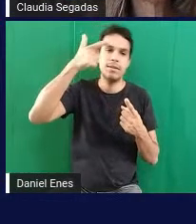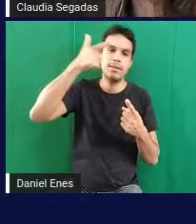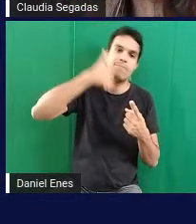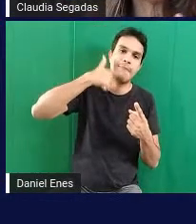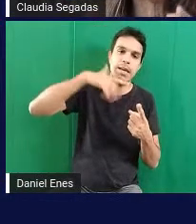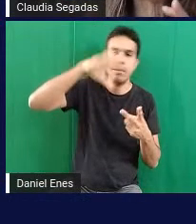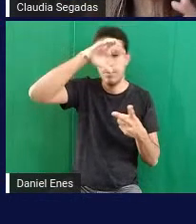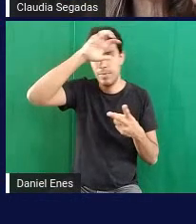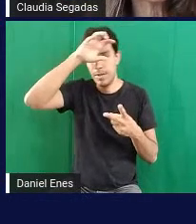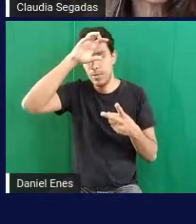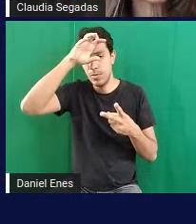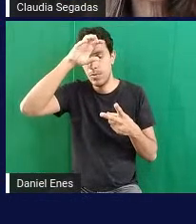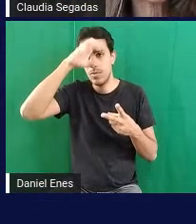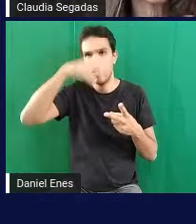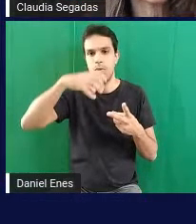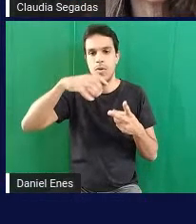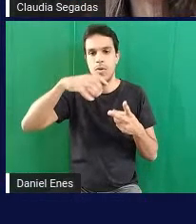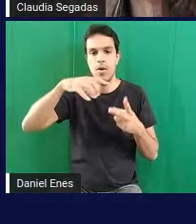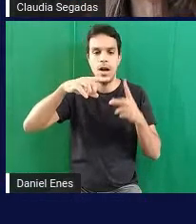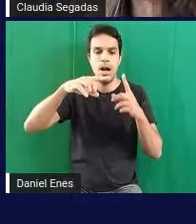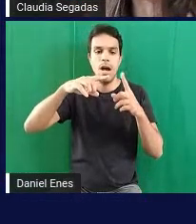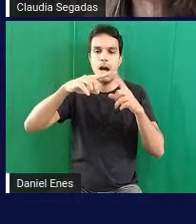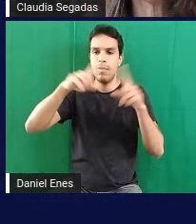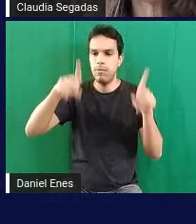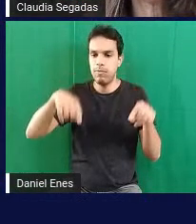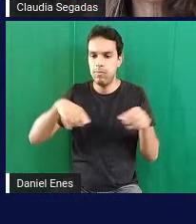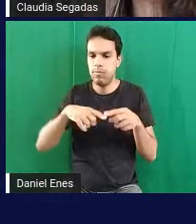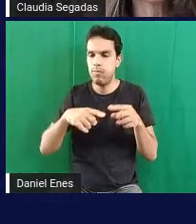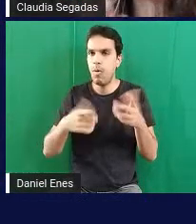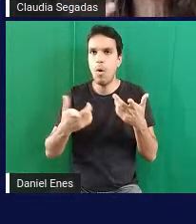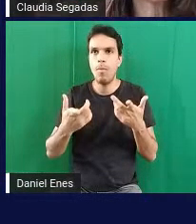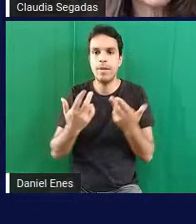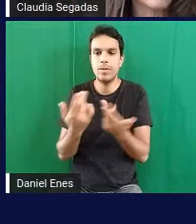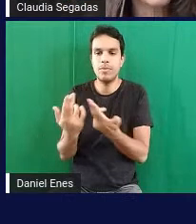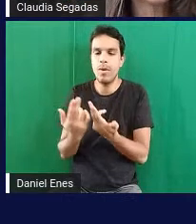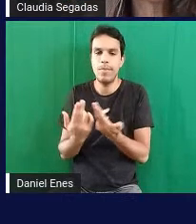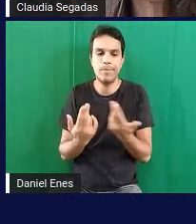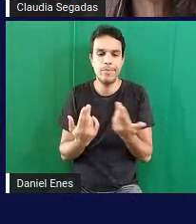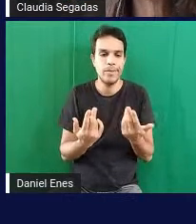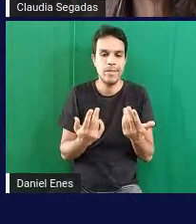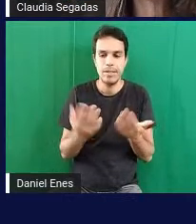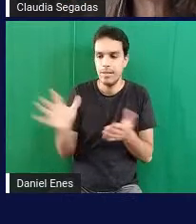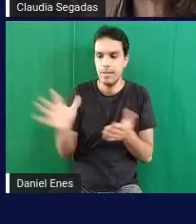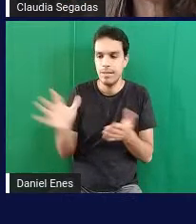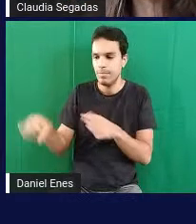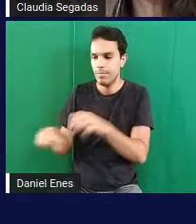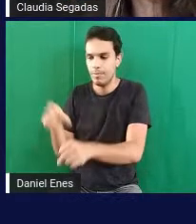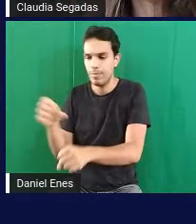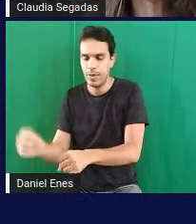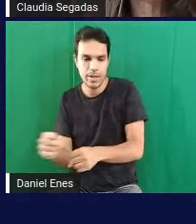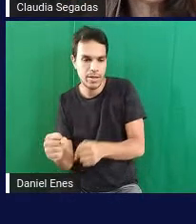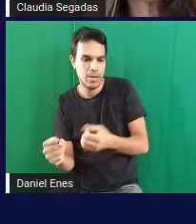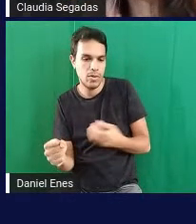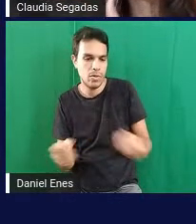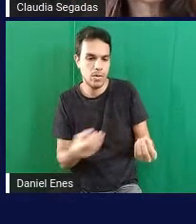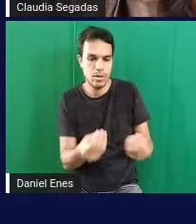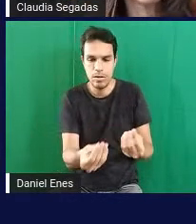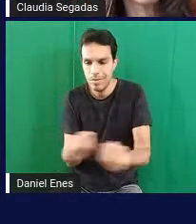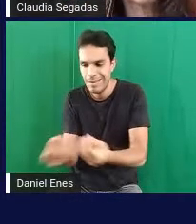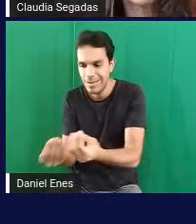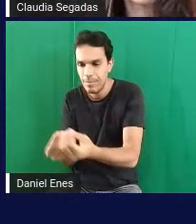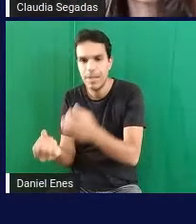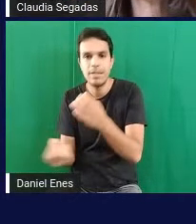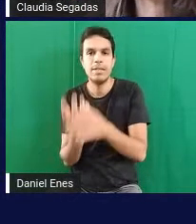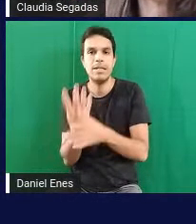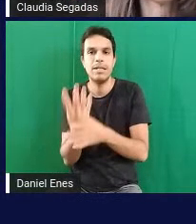então na hora da gente pegar e distribuir criar o material isso iria poderia confundir